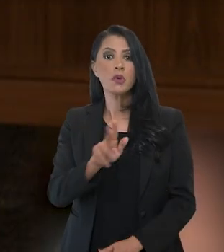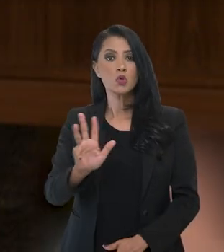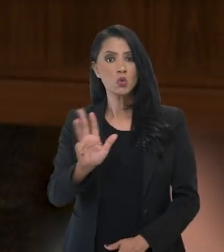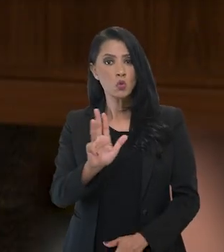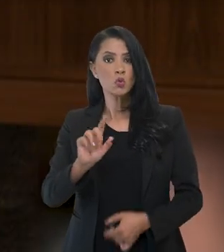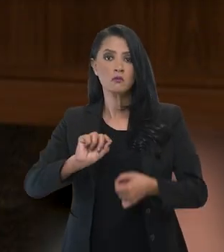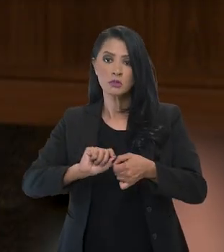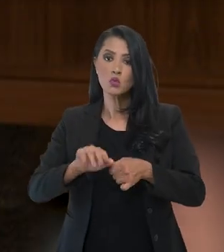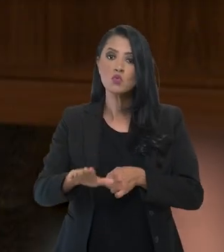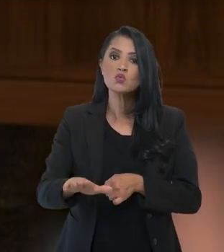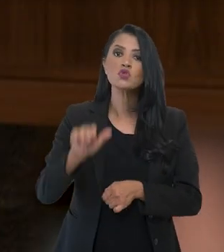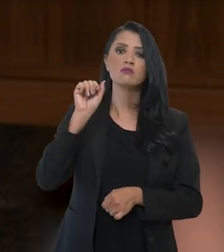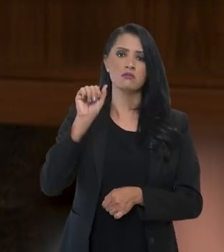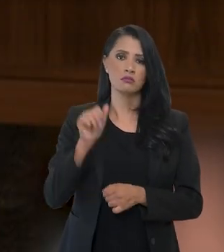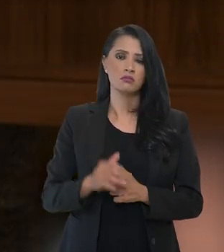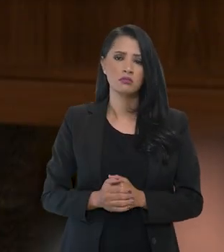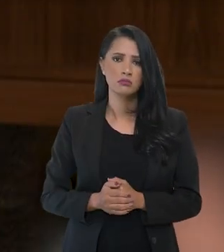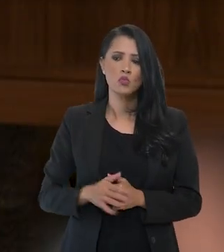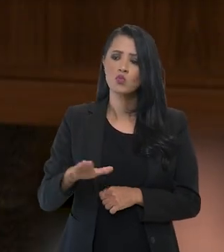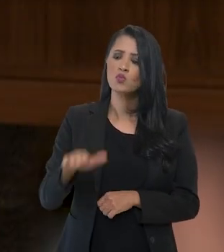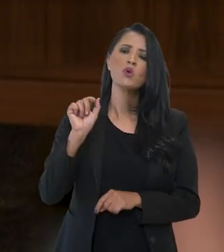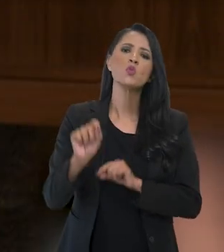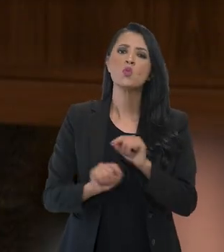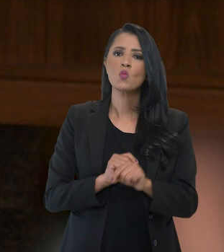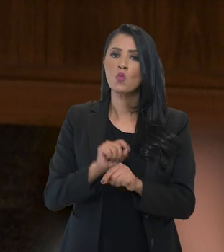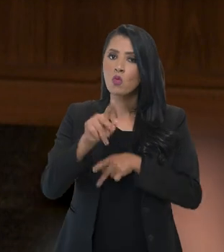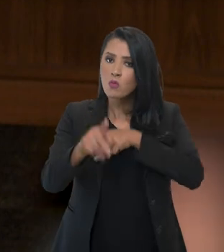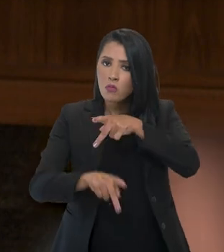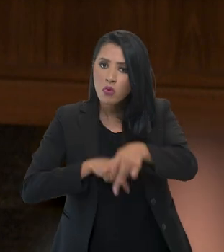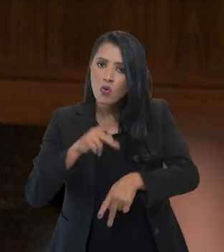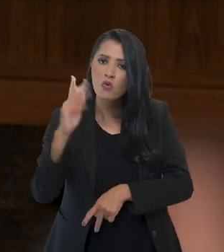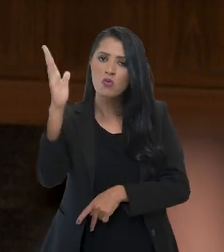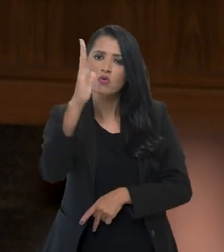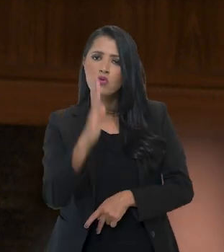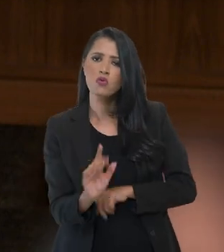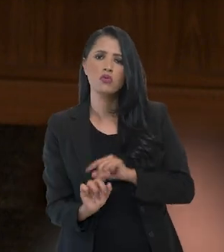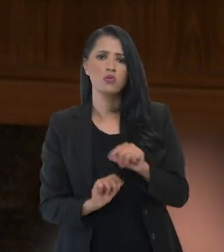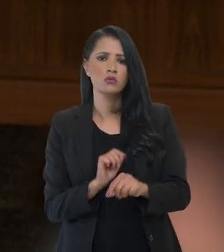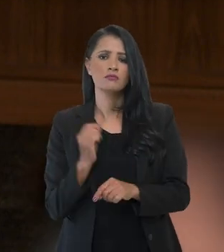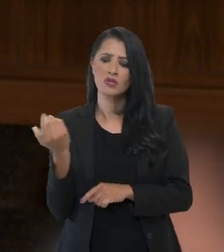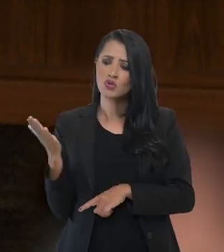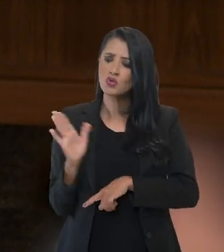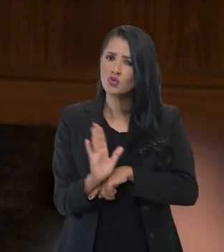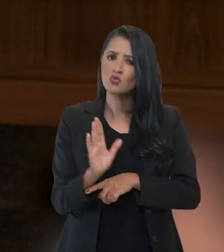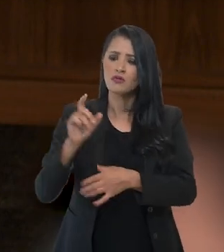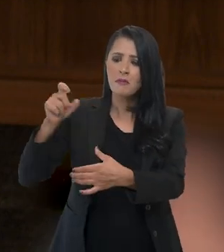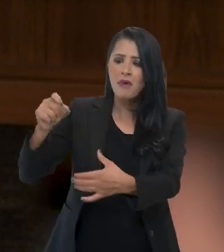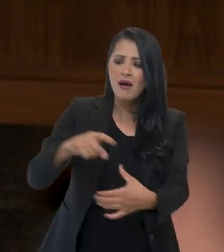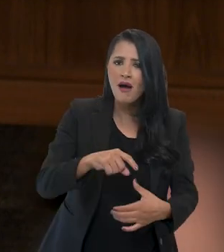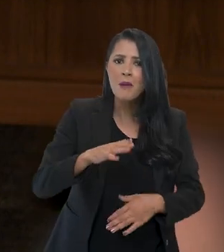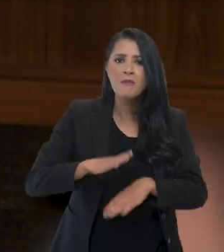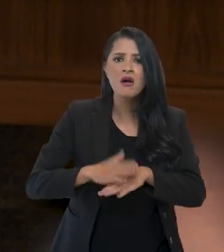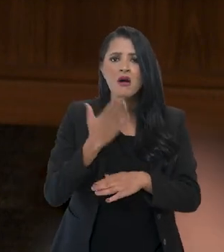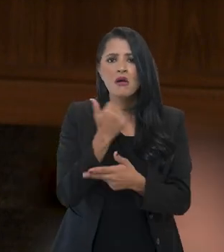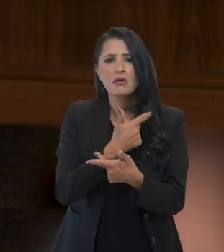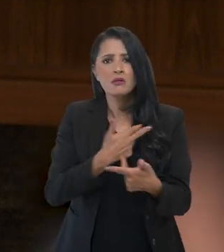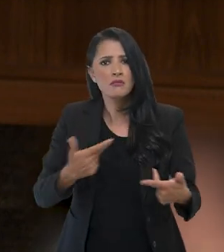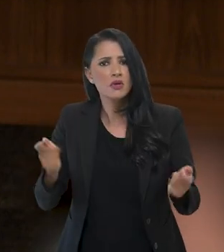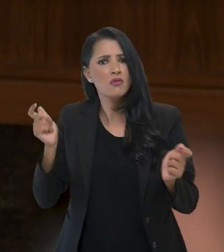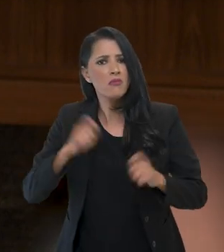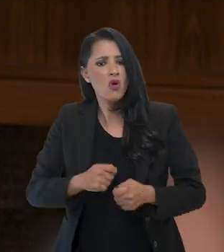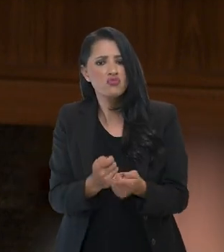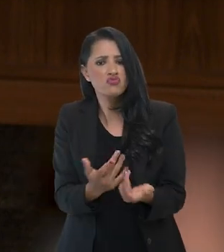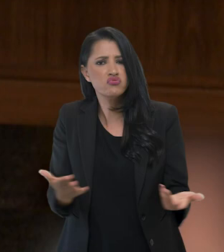presidente Lula está fazendo um chamado, o chamado para que o povo brasileiro ajude a produzir mais